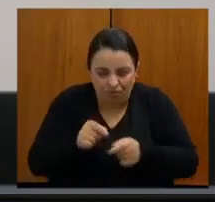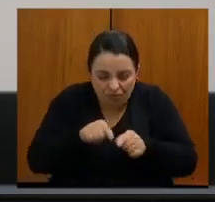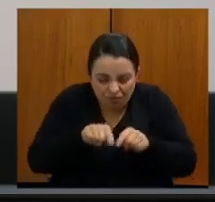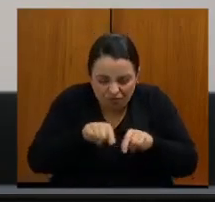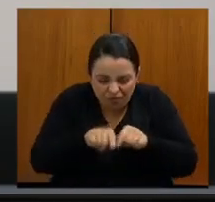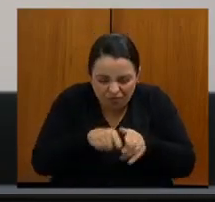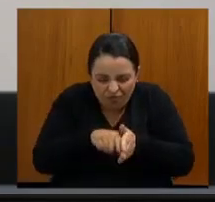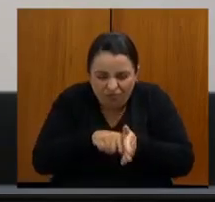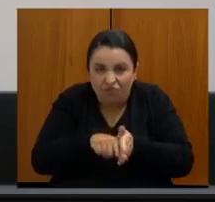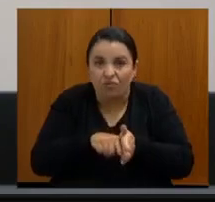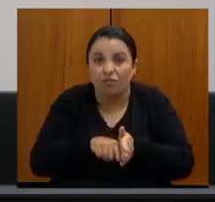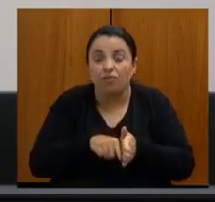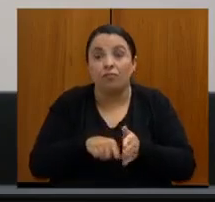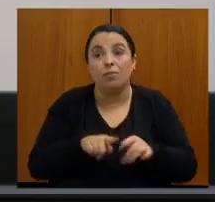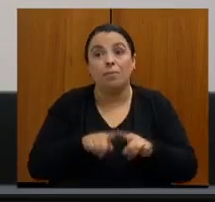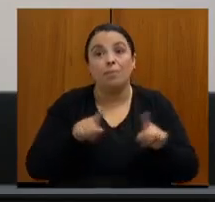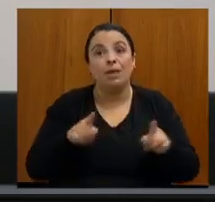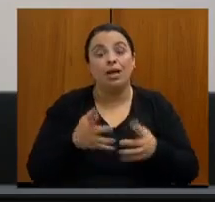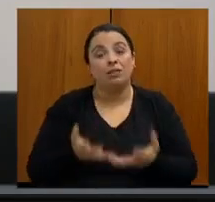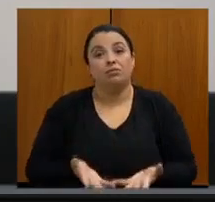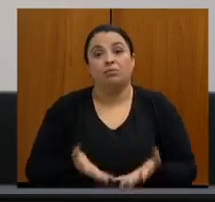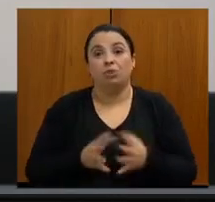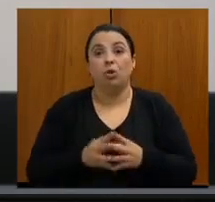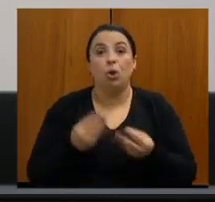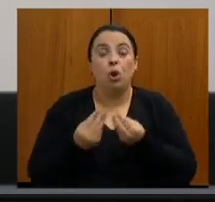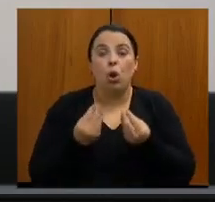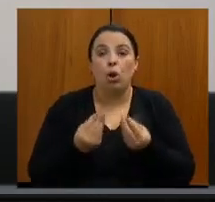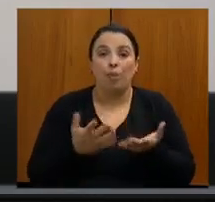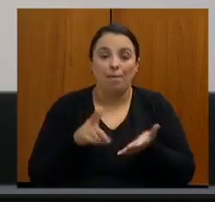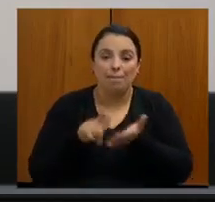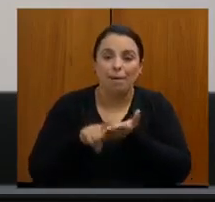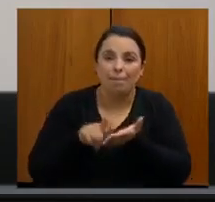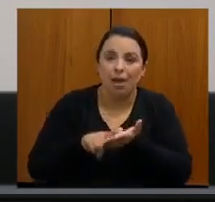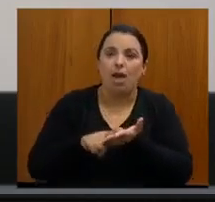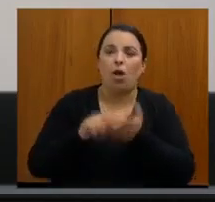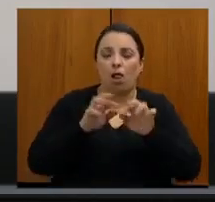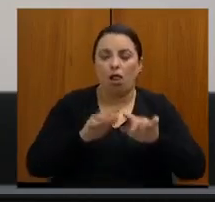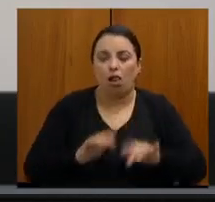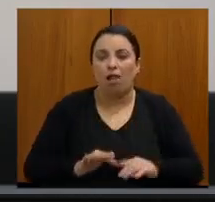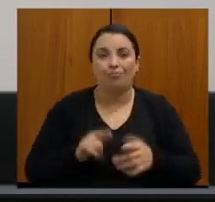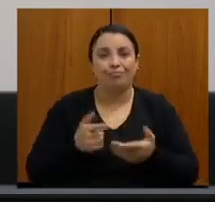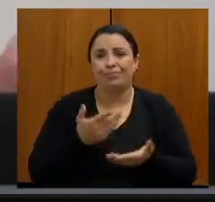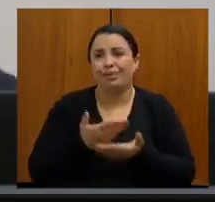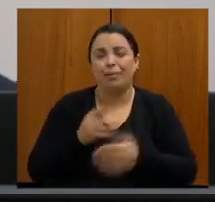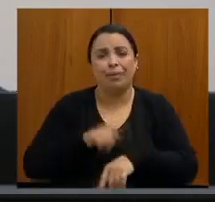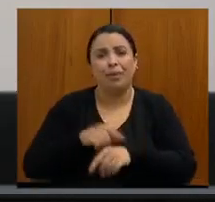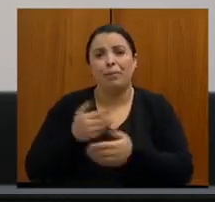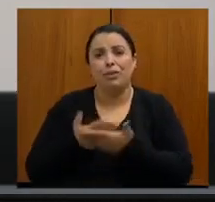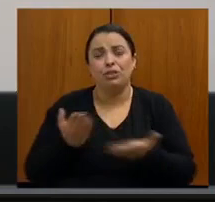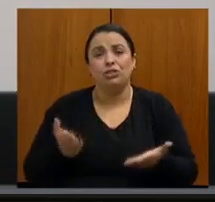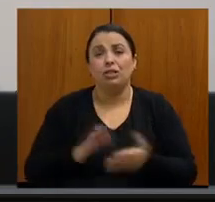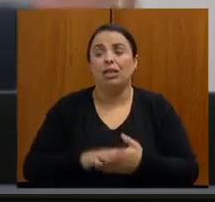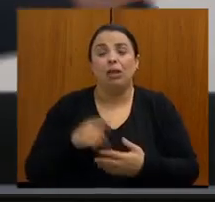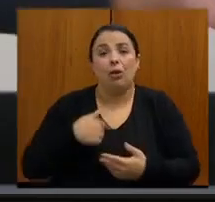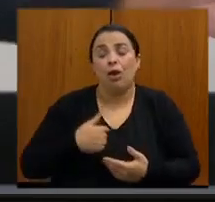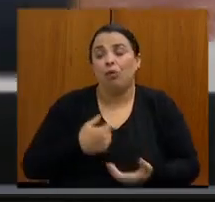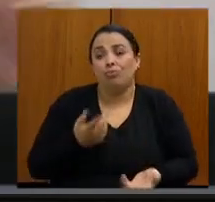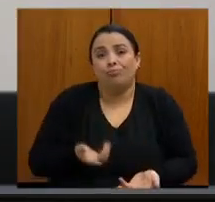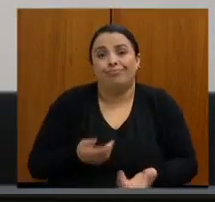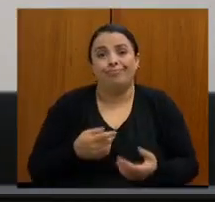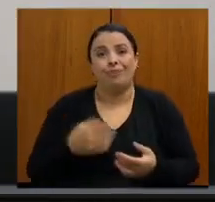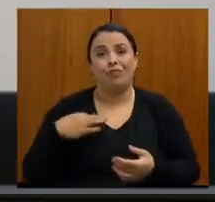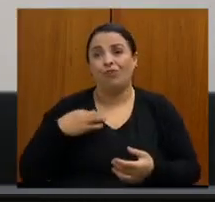Então, não vale nem a pena você perder tempo ali preenchendo papel. Então, fui lá, parei o ambulatório, fiz a biópsia gratuitamente, entreguei o material para ele,